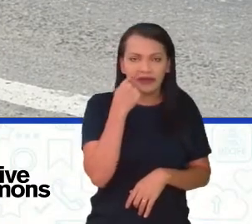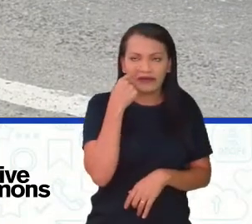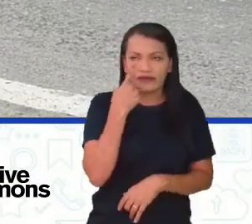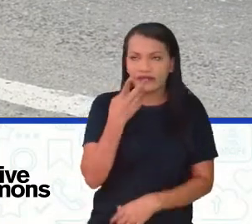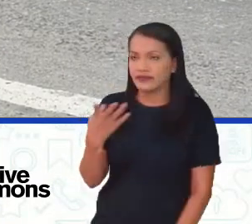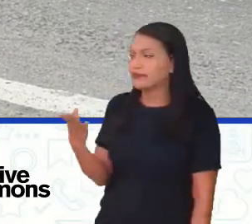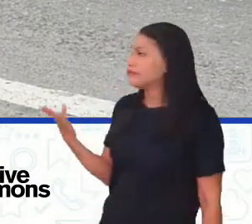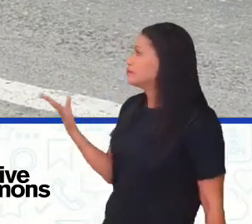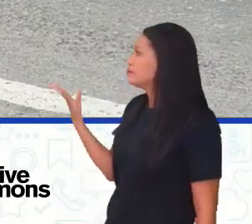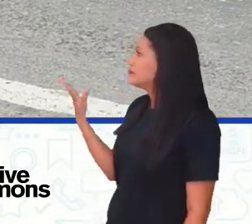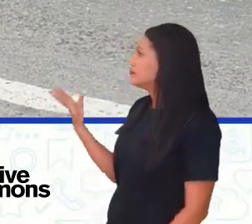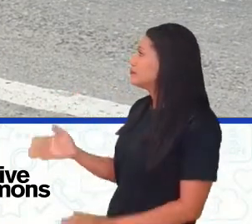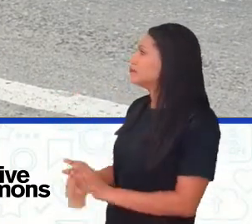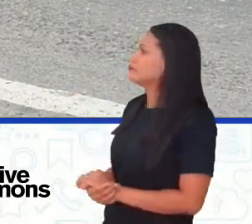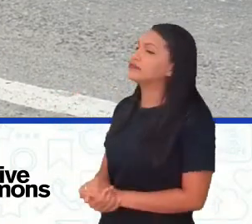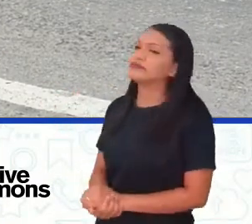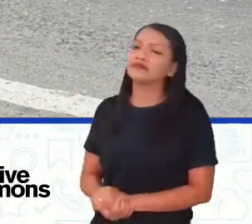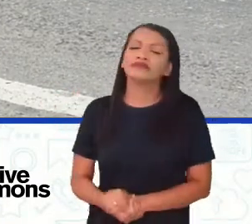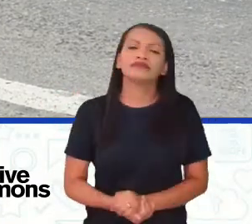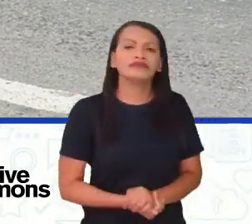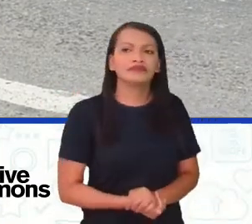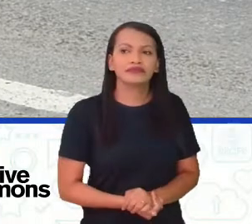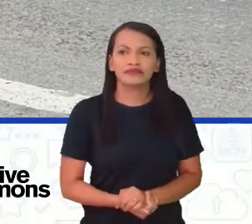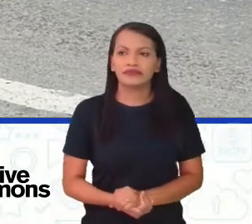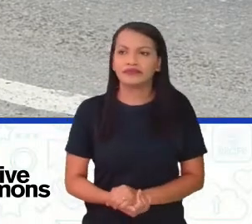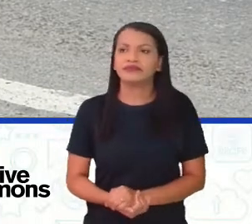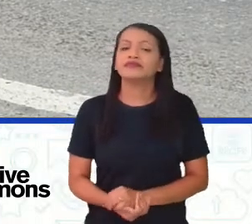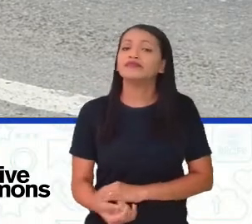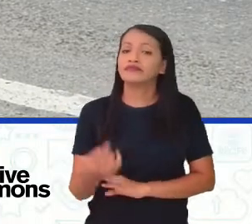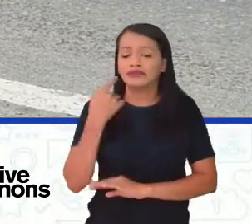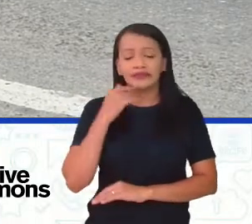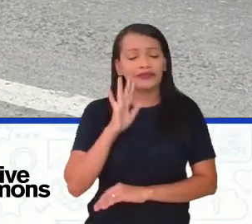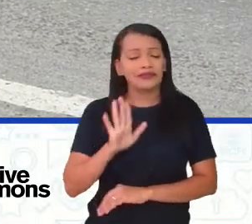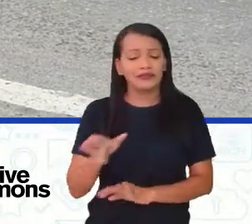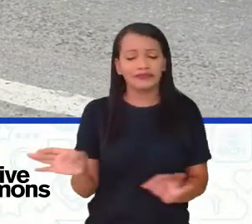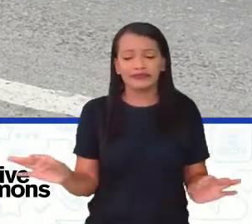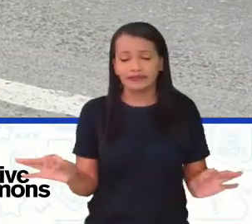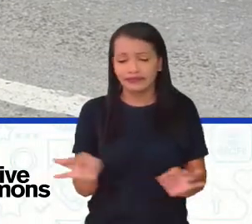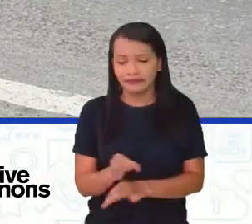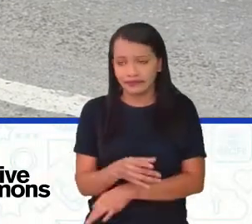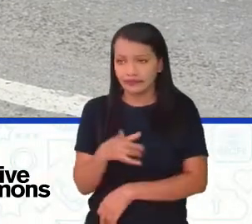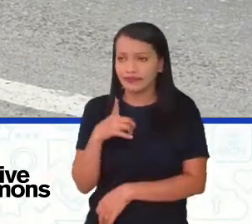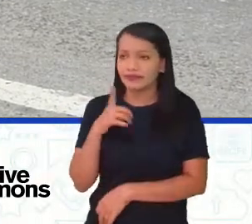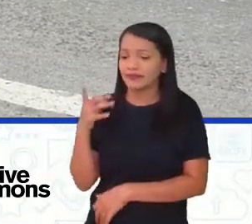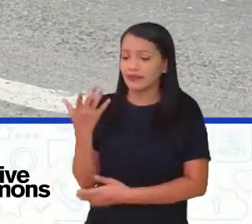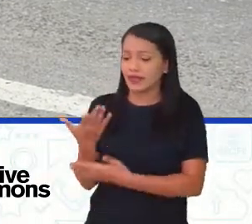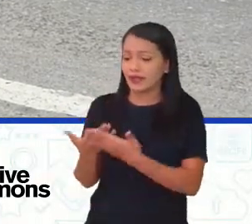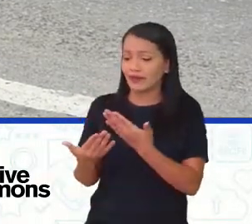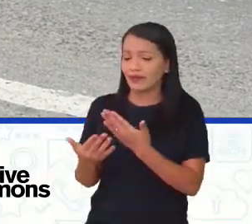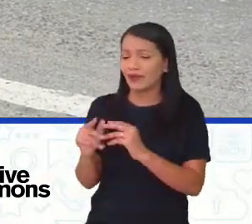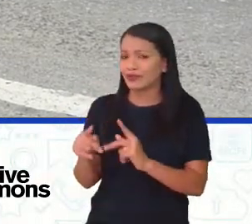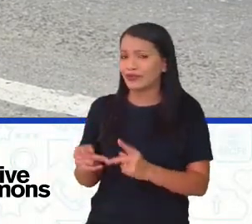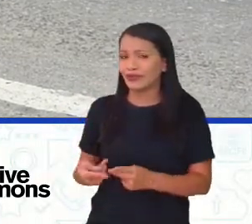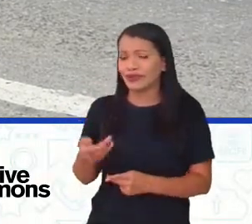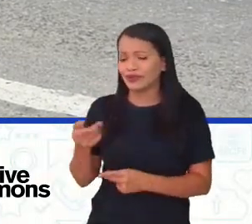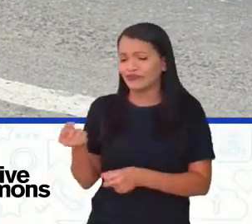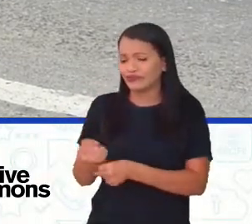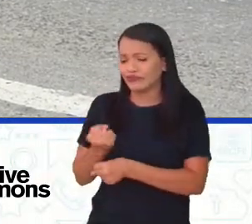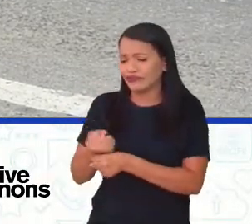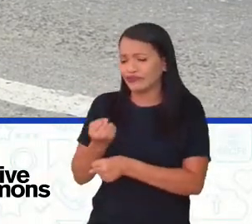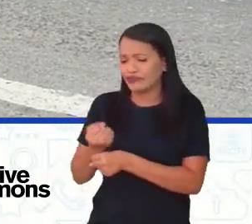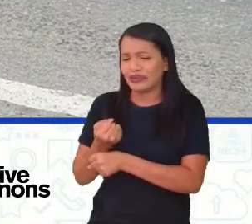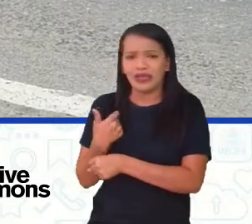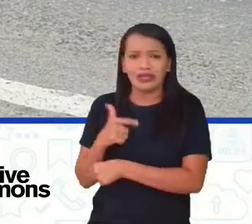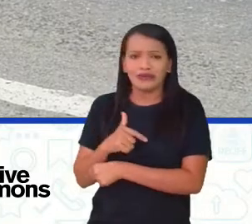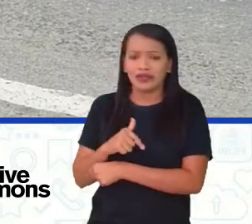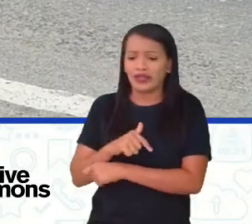imagem, Aqui já foi isso, né? Aqui não tem nem vestígio carregado de mãos humanas aí. Aqui já não tem mais ambiente